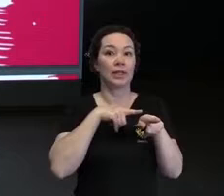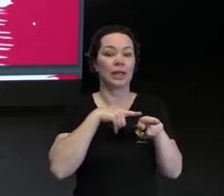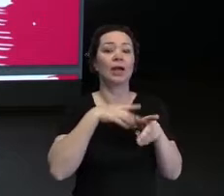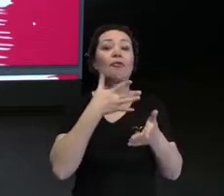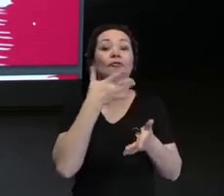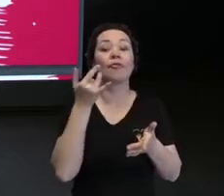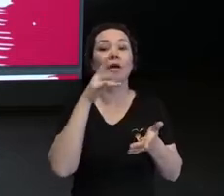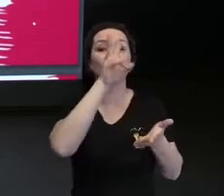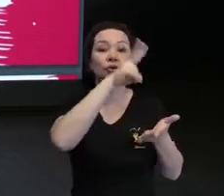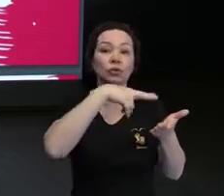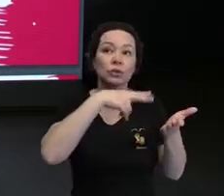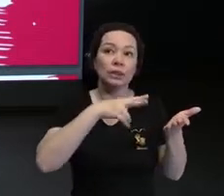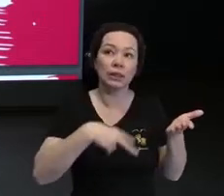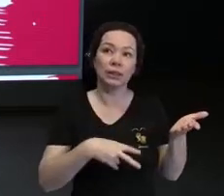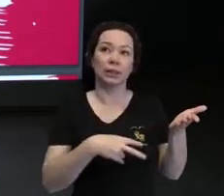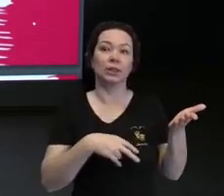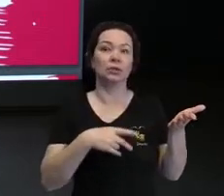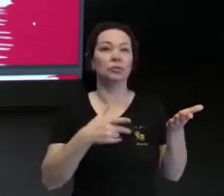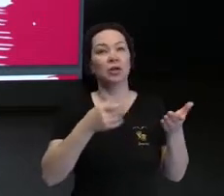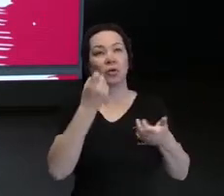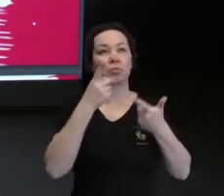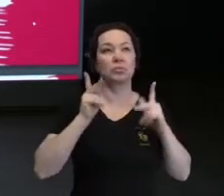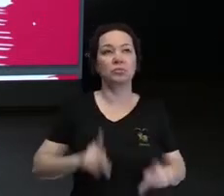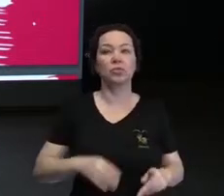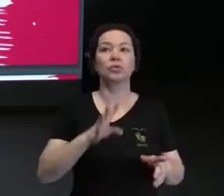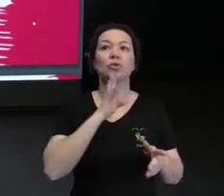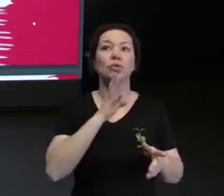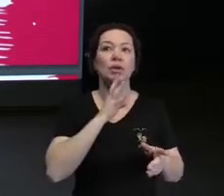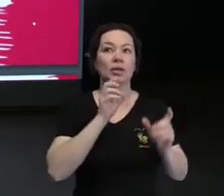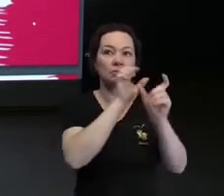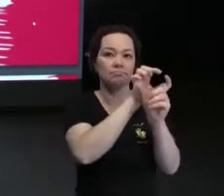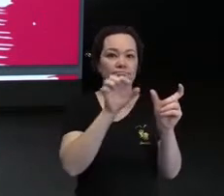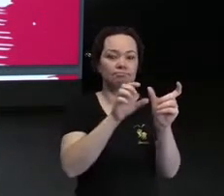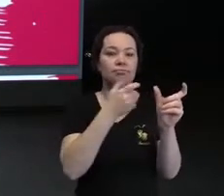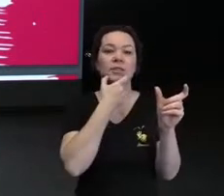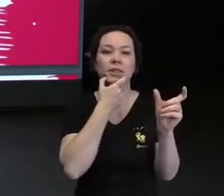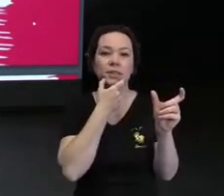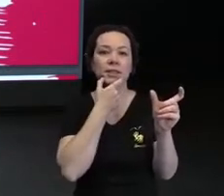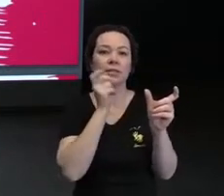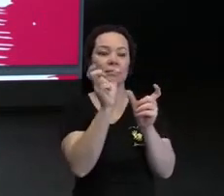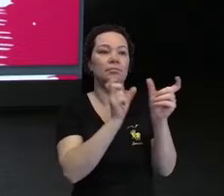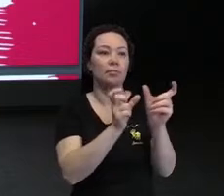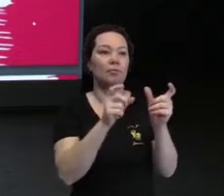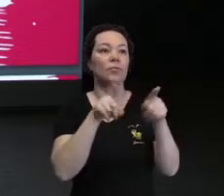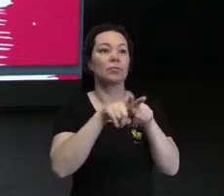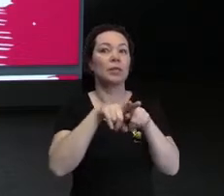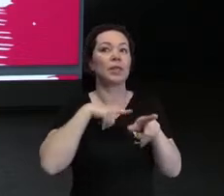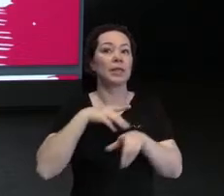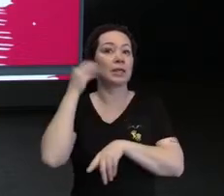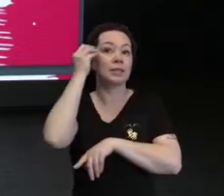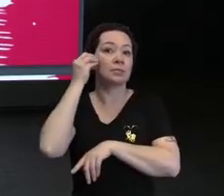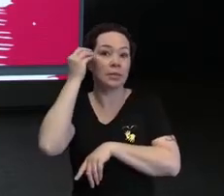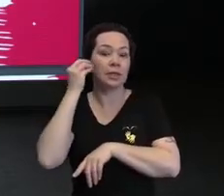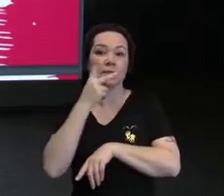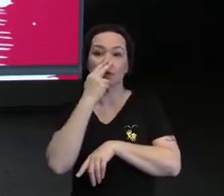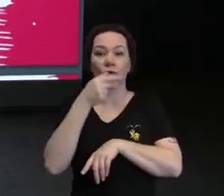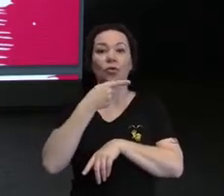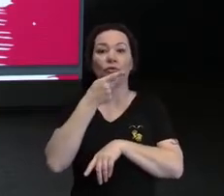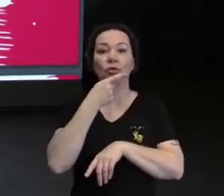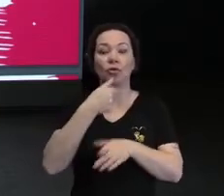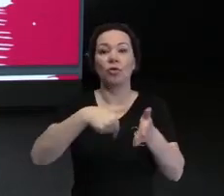leitura, conhecida também por alguns técnicos como Easy Reader. E aí a gente tem algumas experiências, como foi falado do